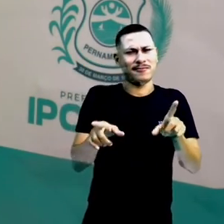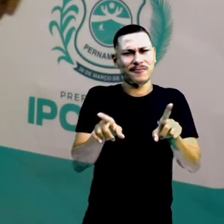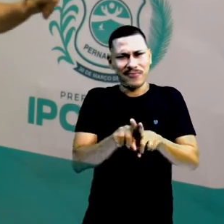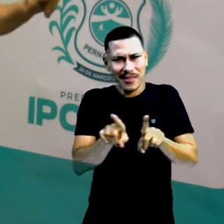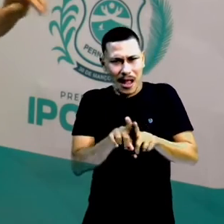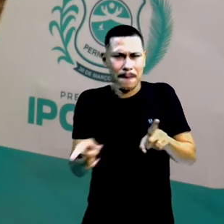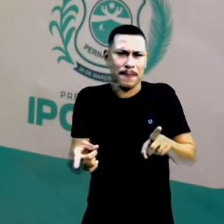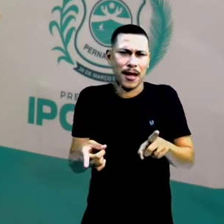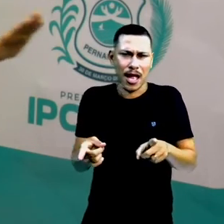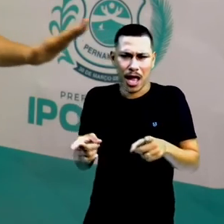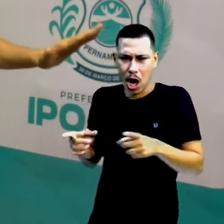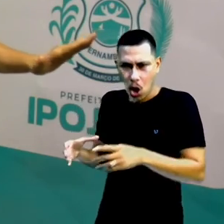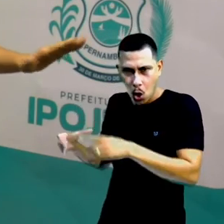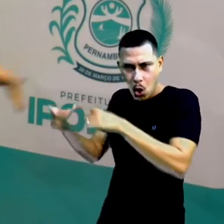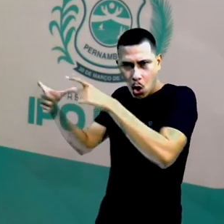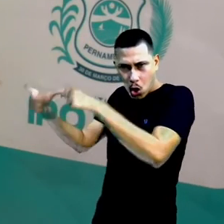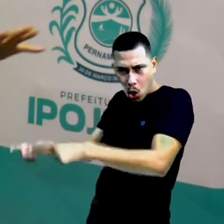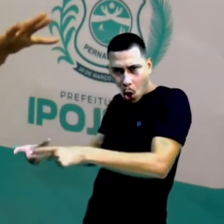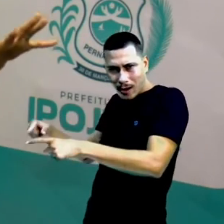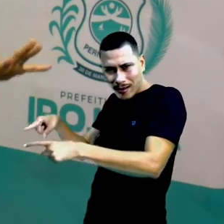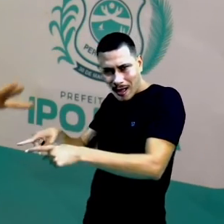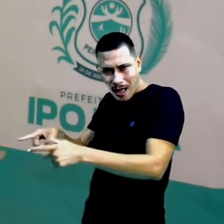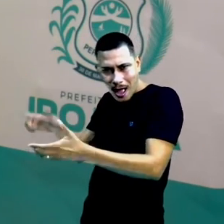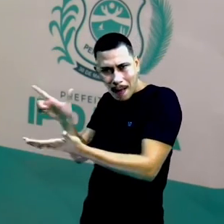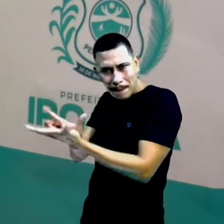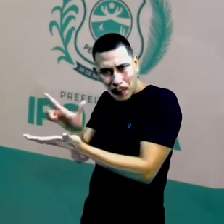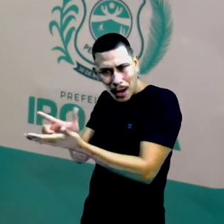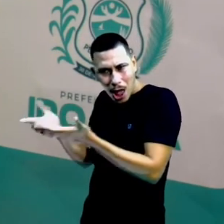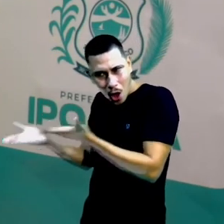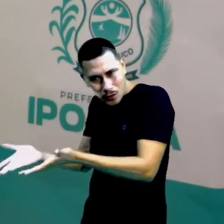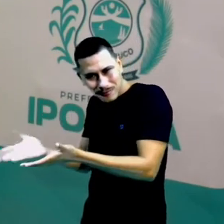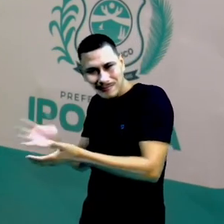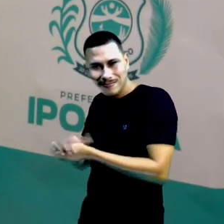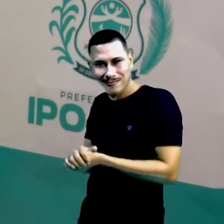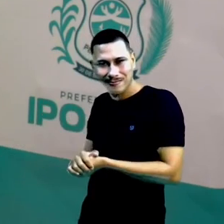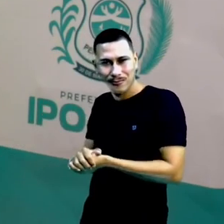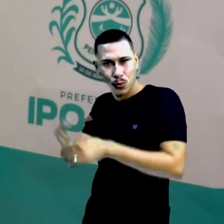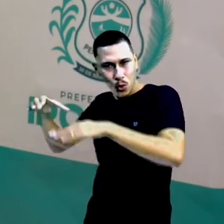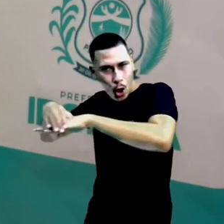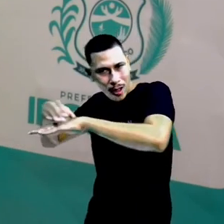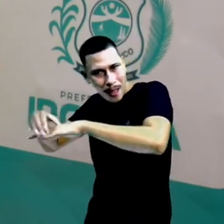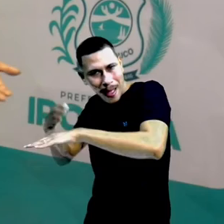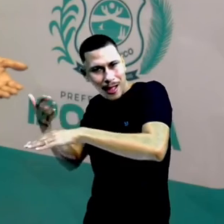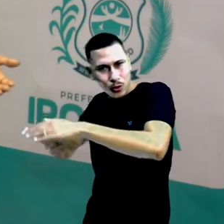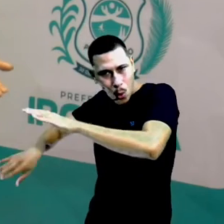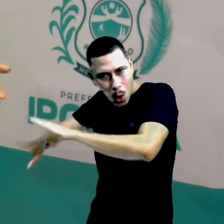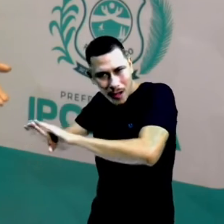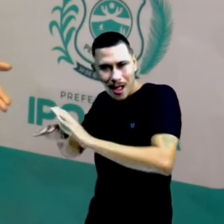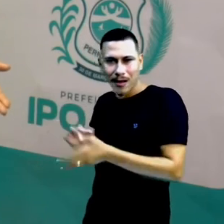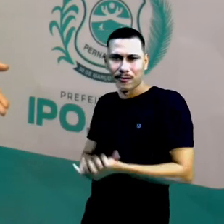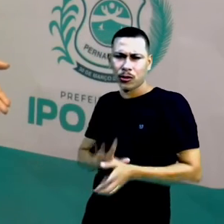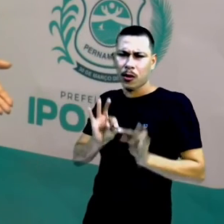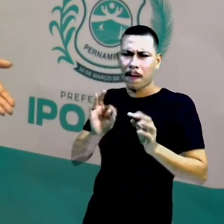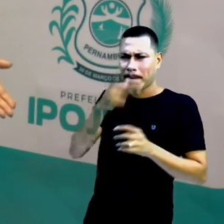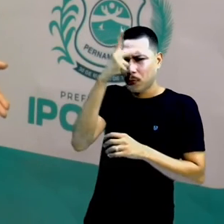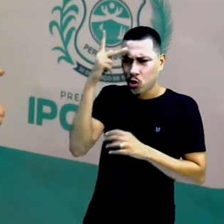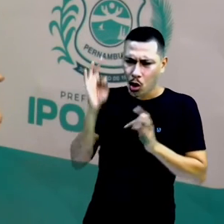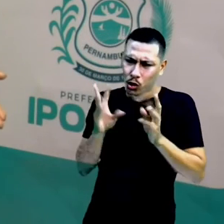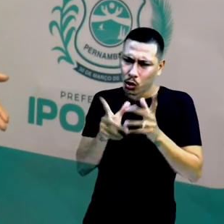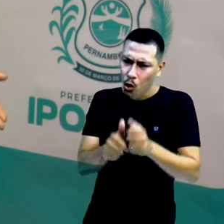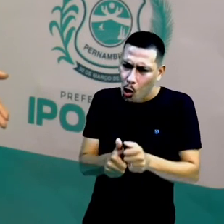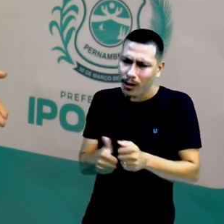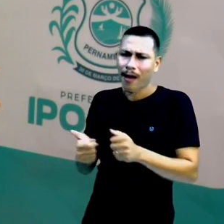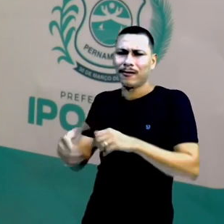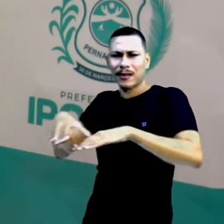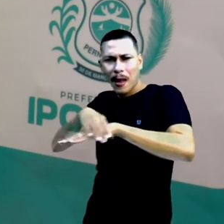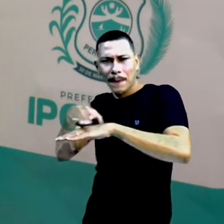um espaçozinho, papelão, cantinho dos sapatos. É? Todo mundo vai colocar os sapatos sujos quando